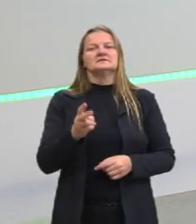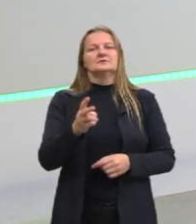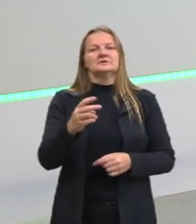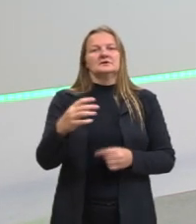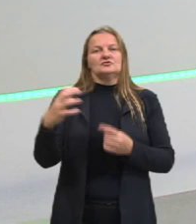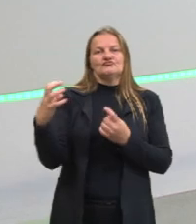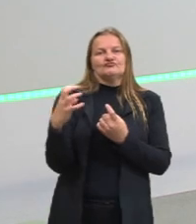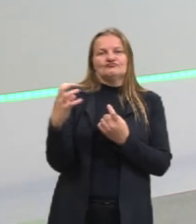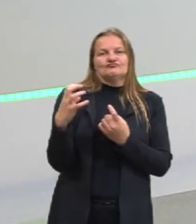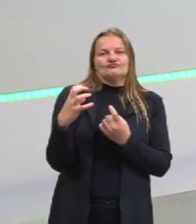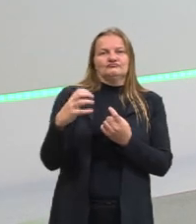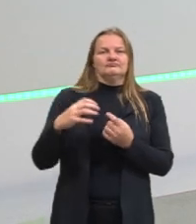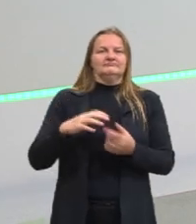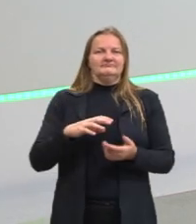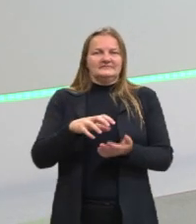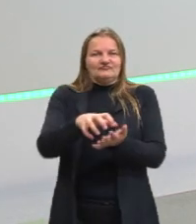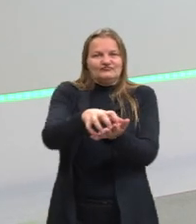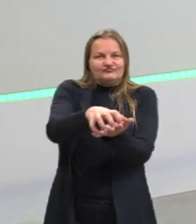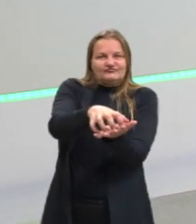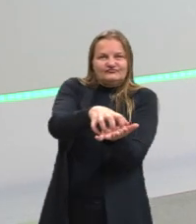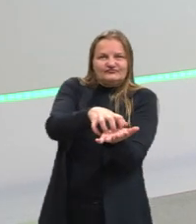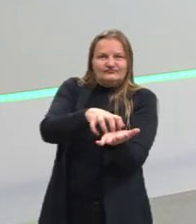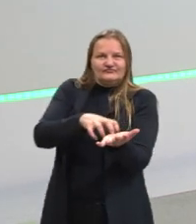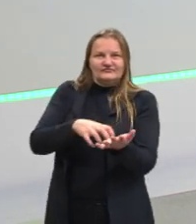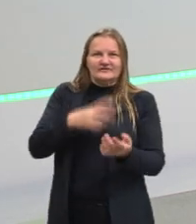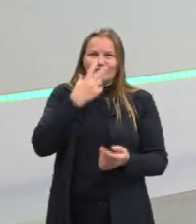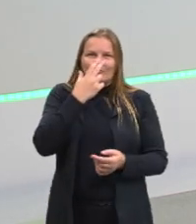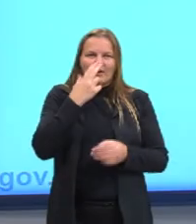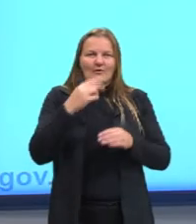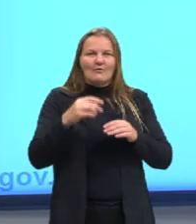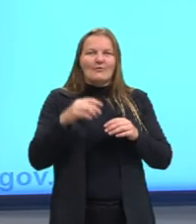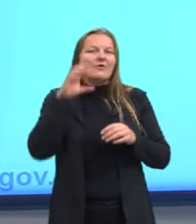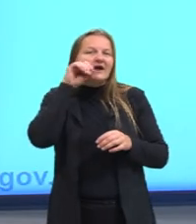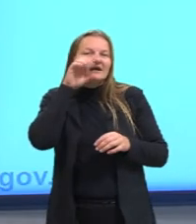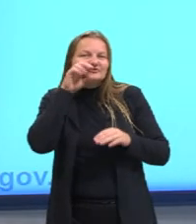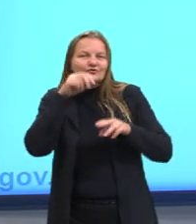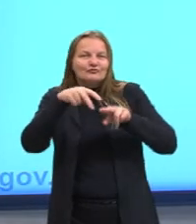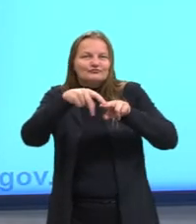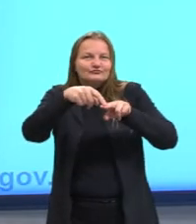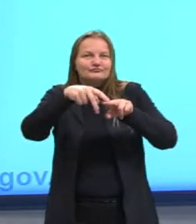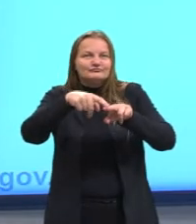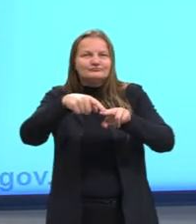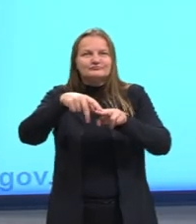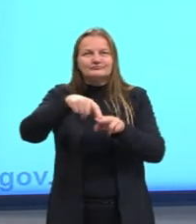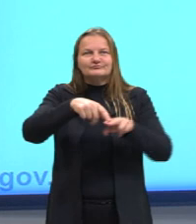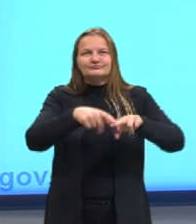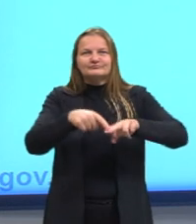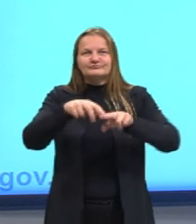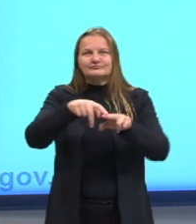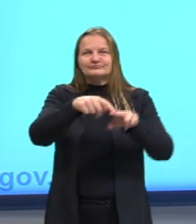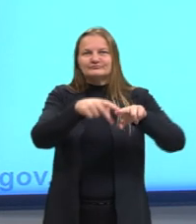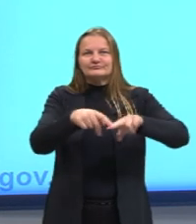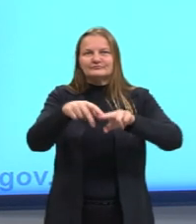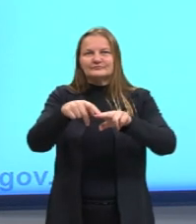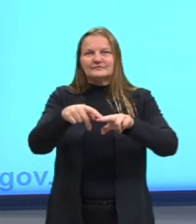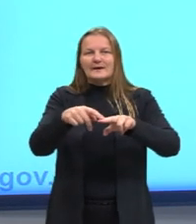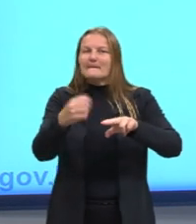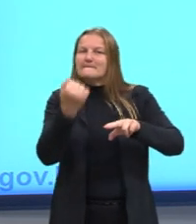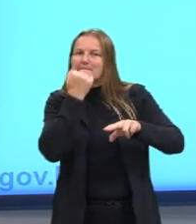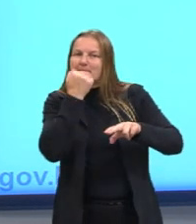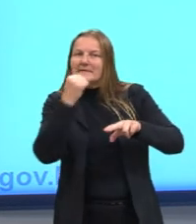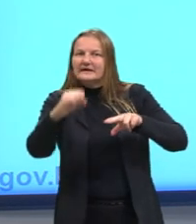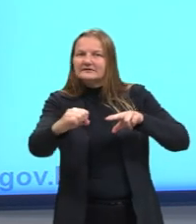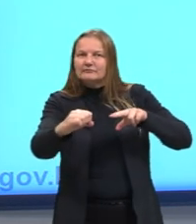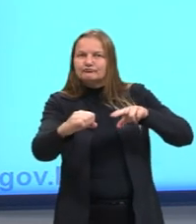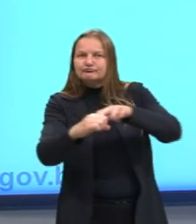forças atuando que fazem parar. Como aconteceu aqui com o cachorro, né? Ele estava em movimento, só que claro, gente, ele